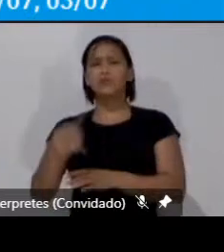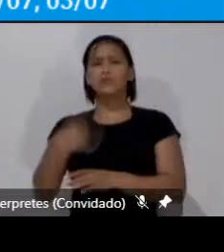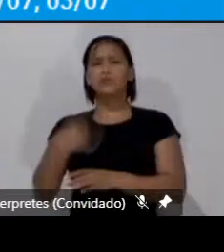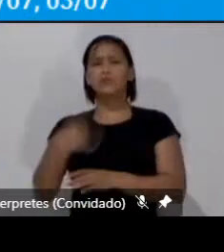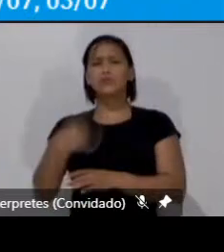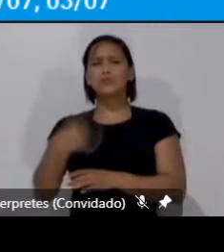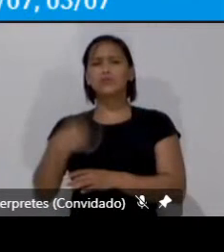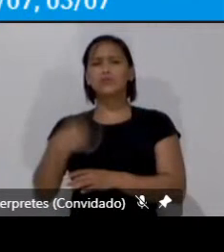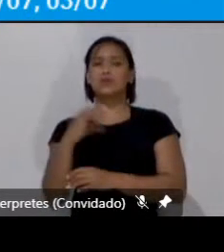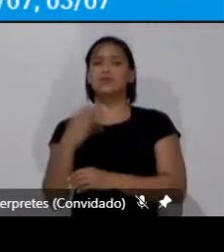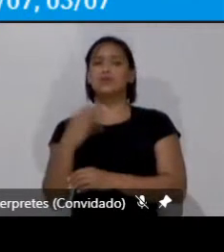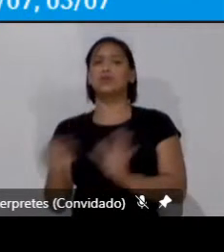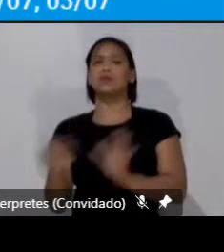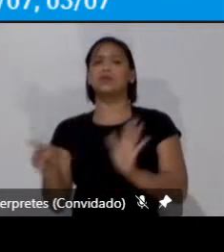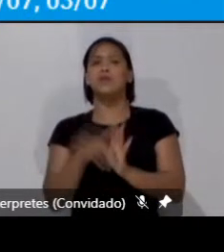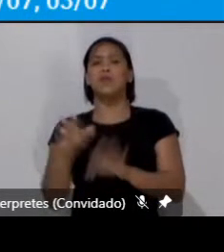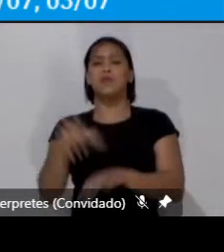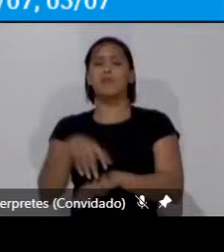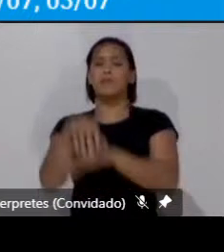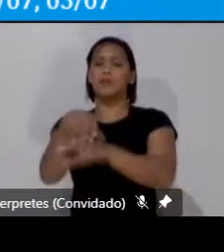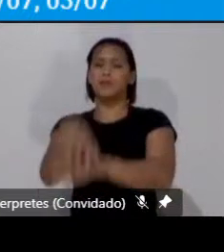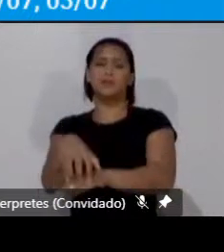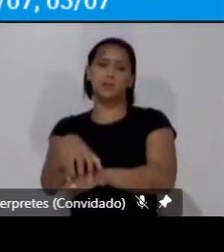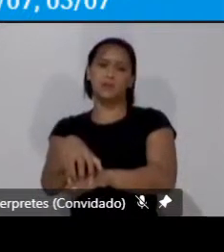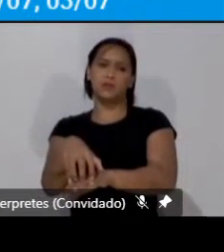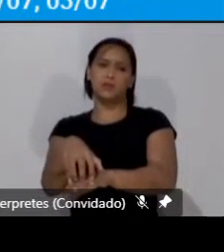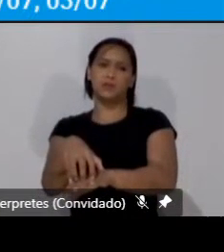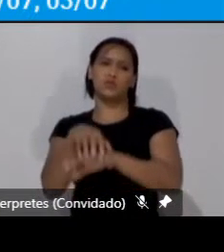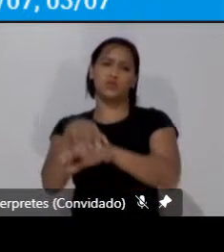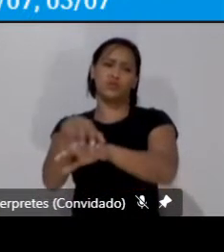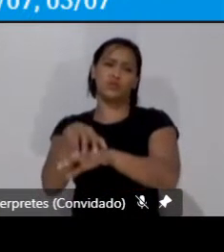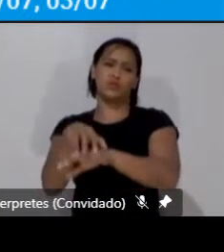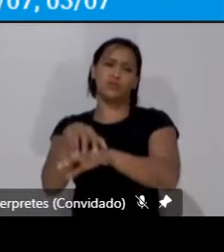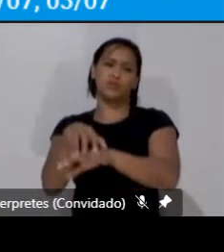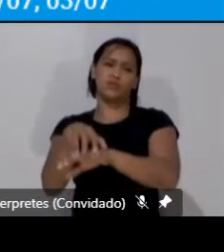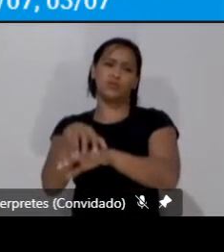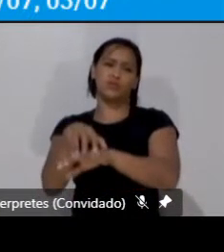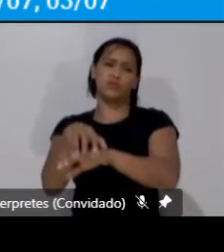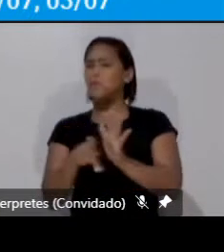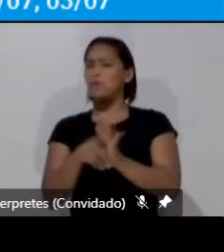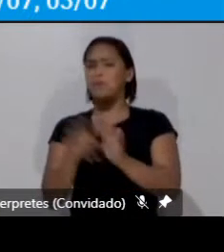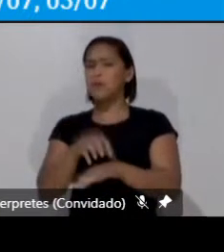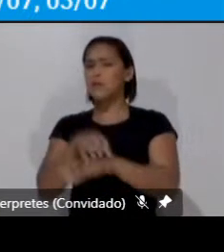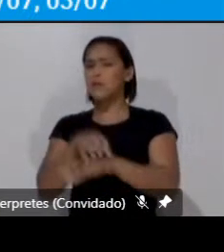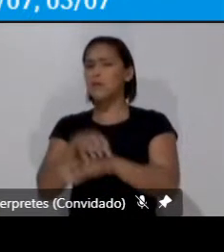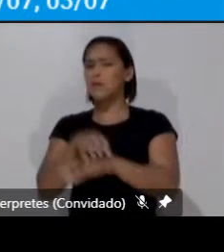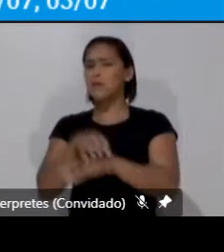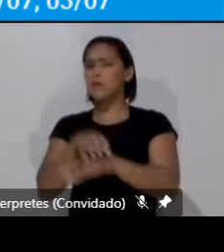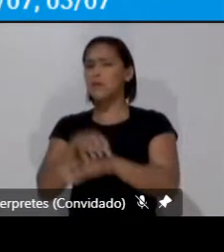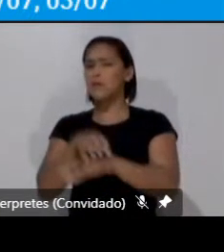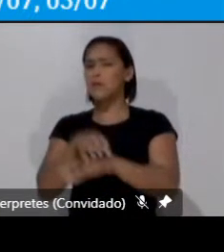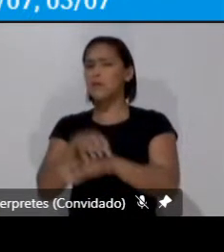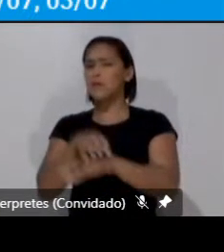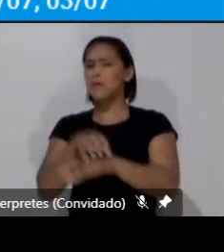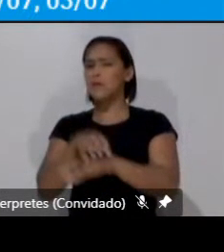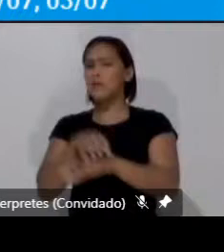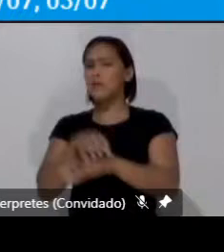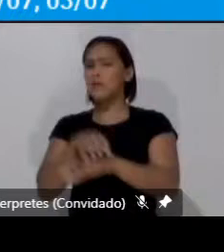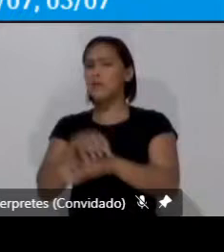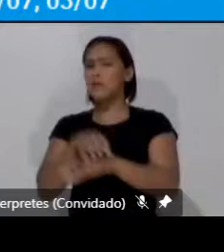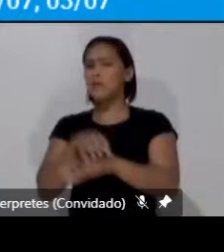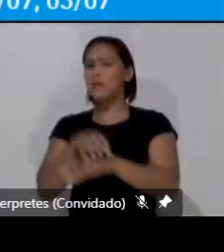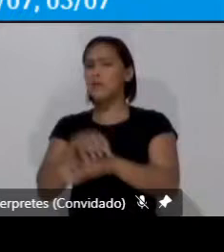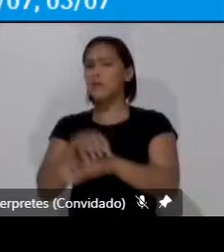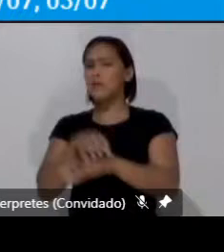ciência do tráfico do trânsito de como se organiza e aquilo que eu dizia no